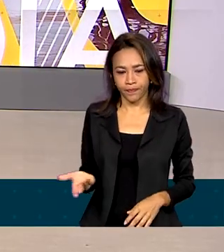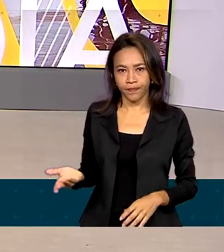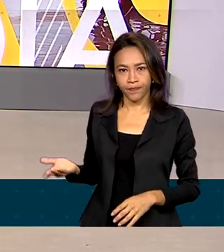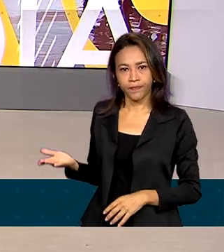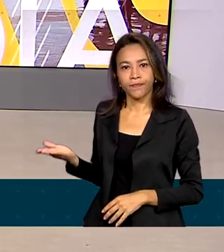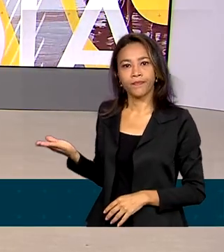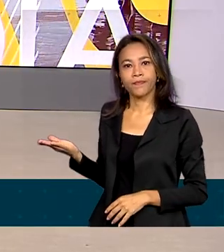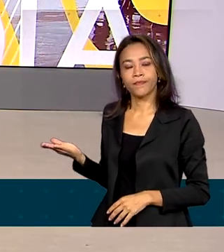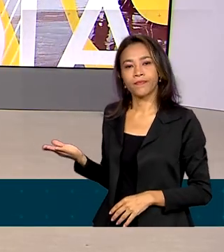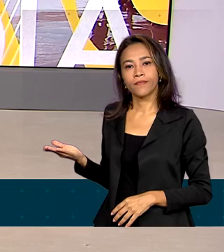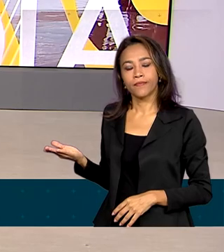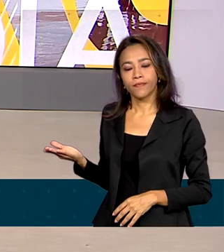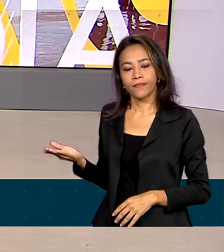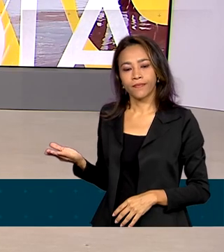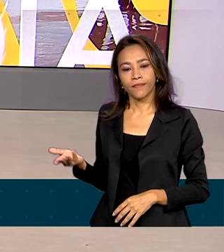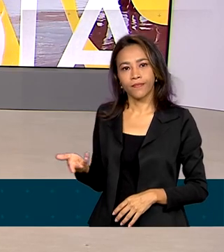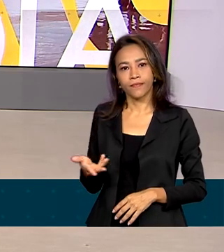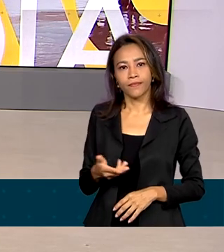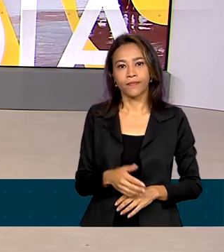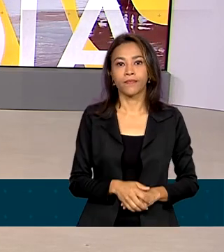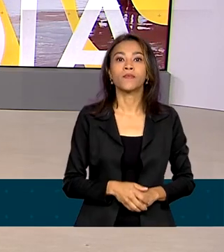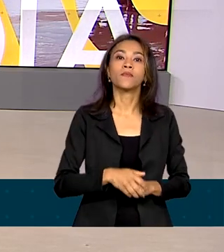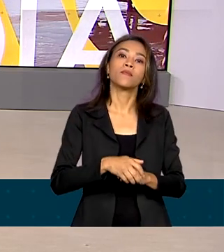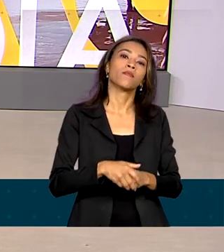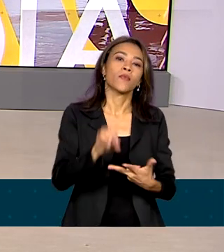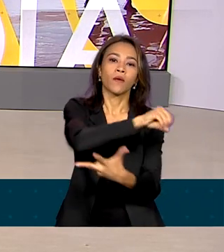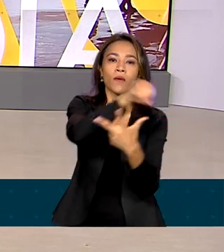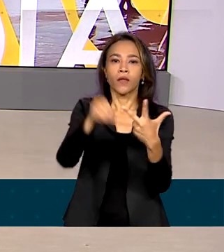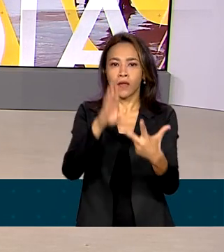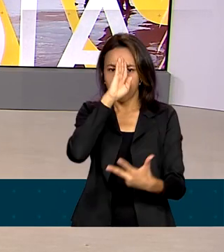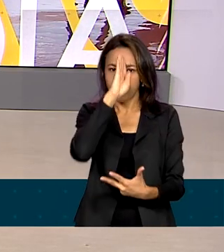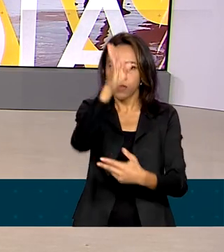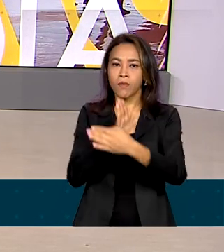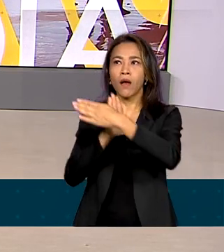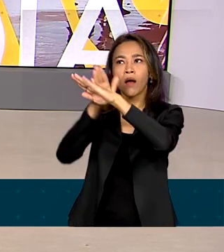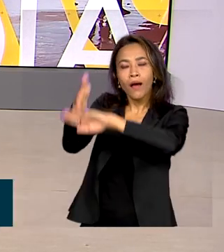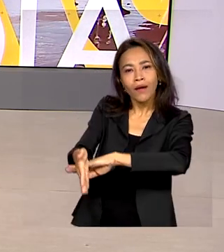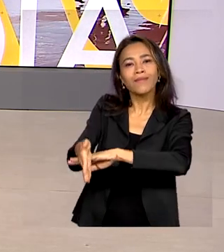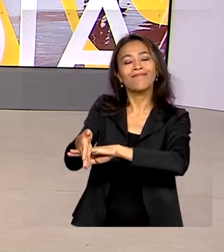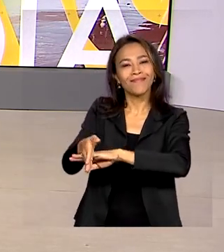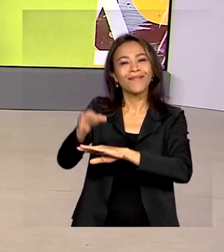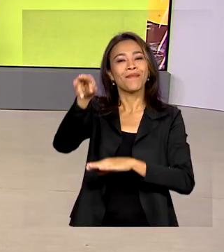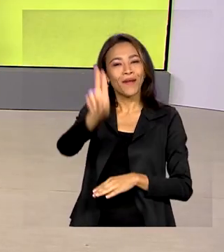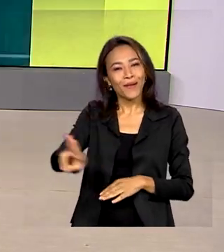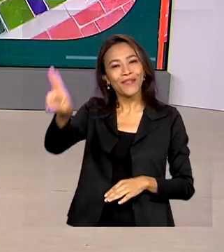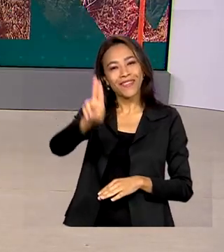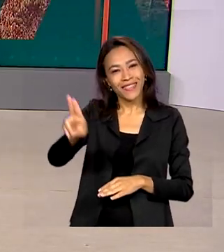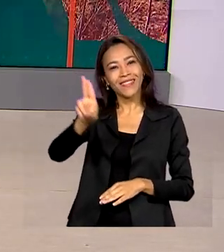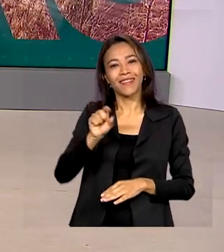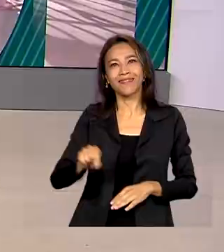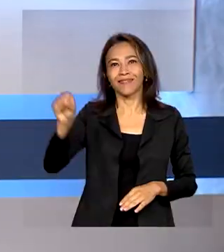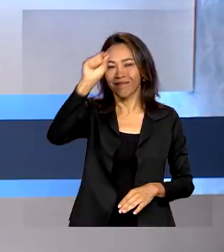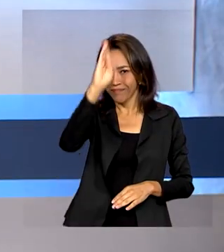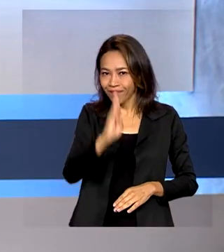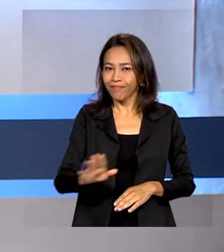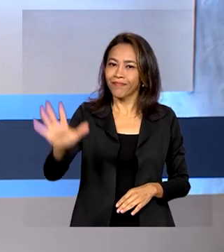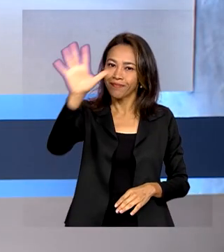.br barra participante. O Enem é uma das principais portas de entrada para a educação superior no país.